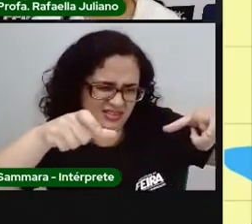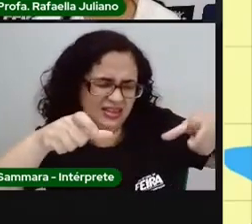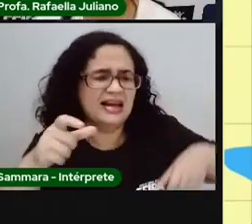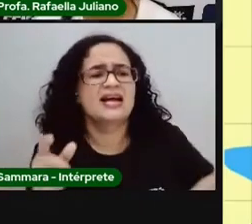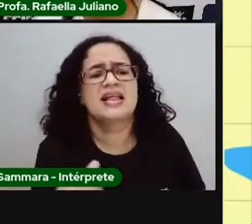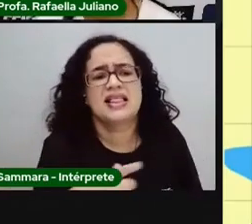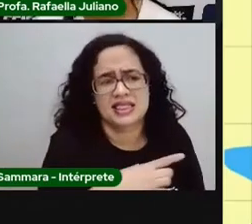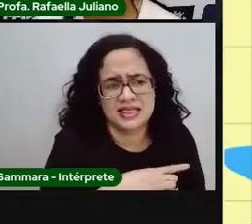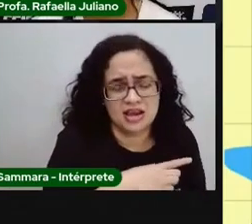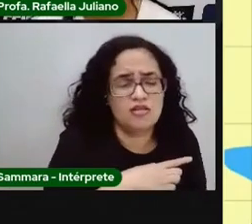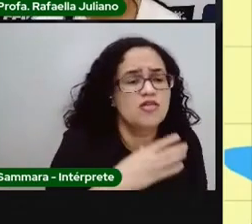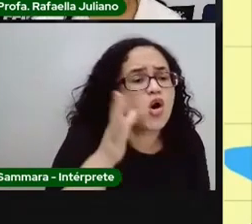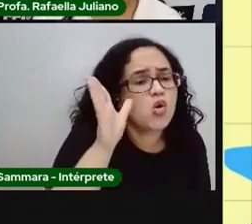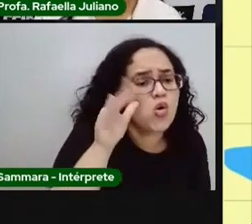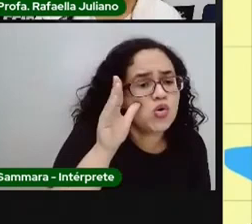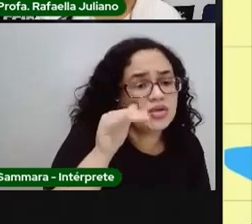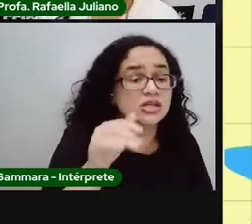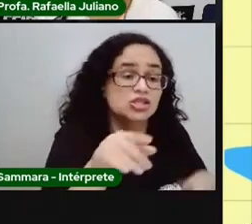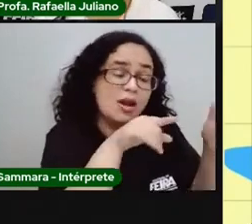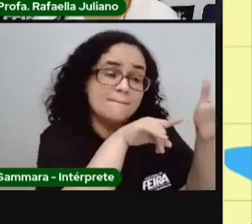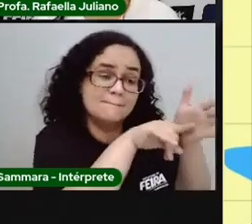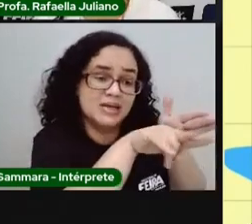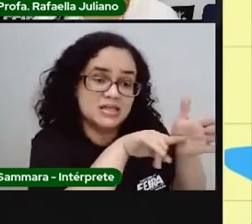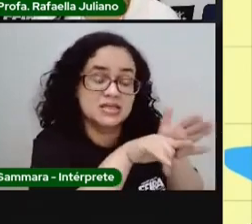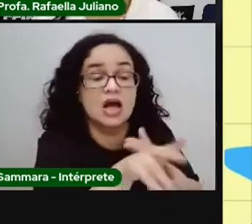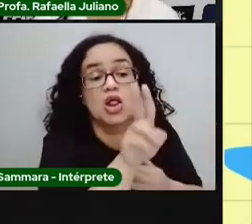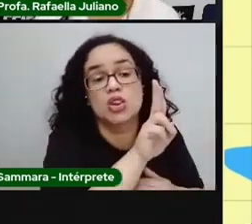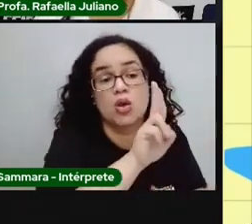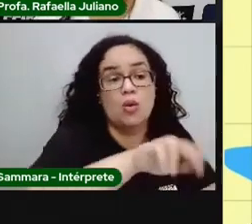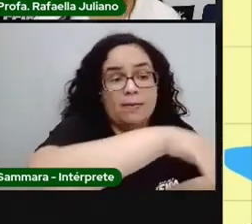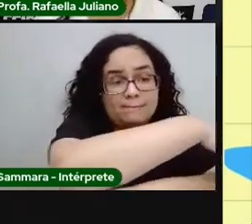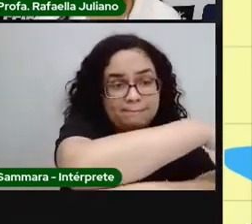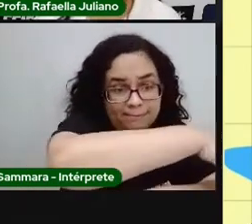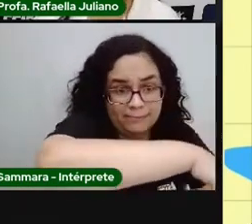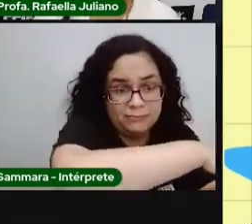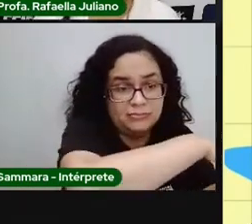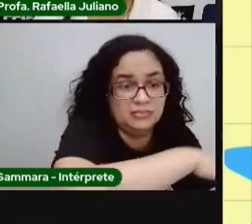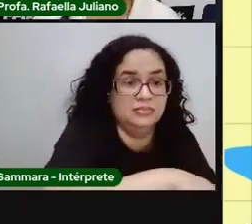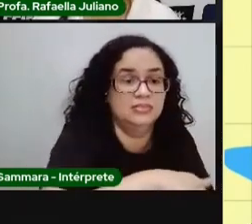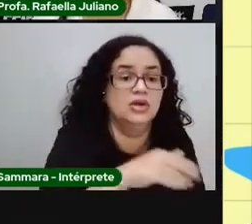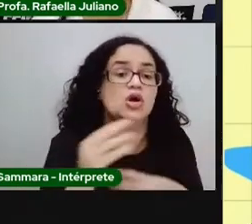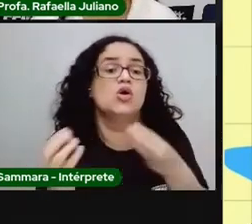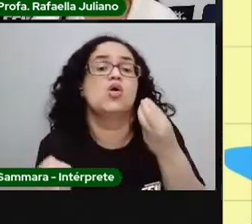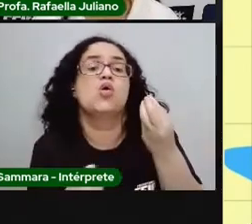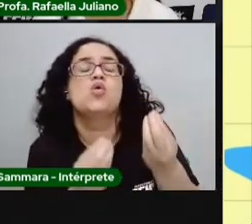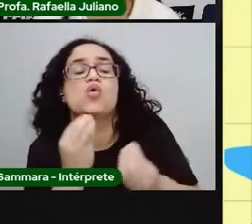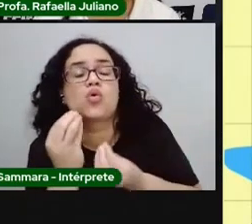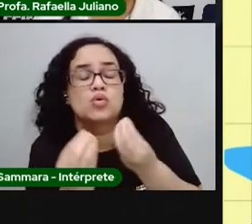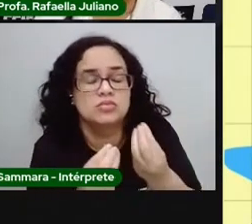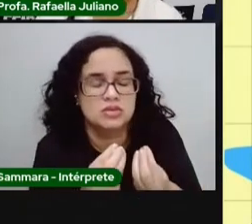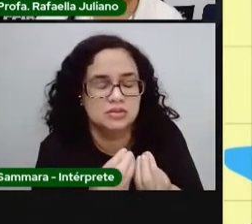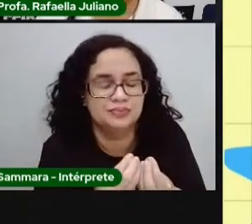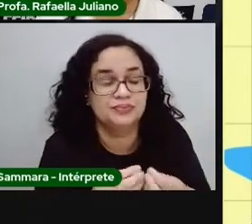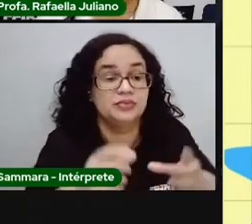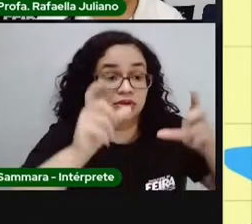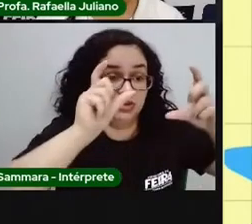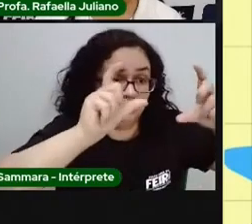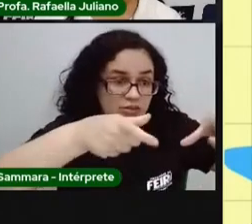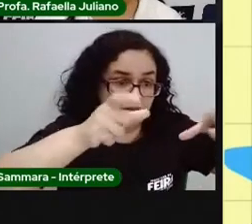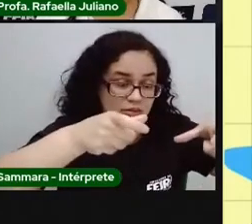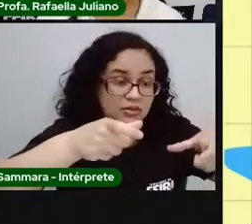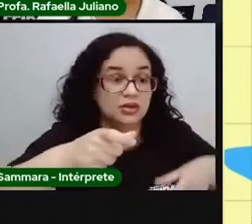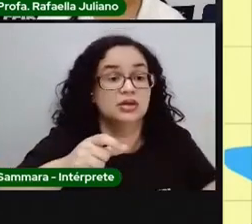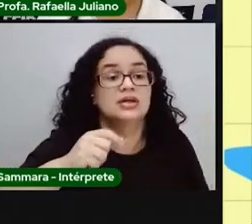curiosidade de pesquisar o nome do bairro, de onde surgiu, como surgiu o seu bairro? Vocês já